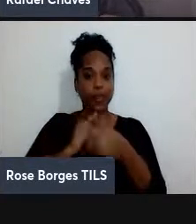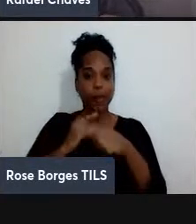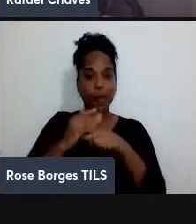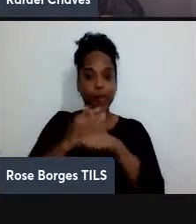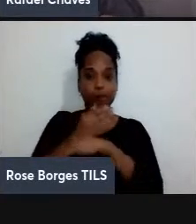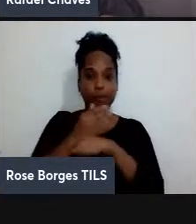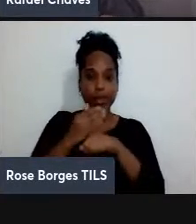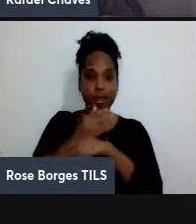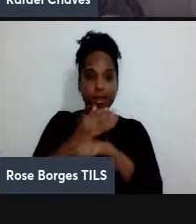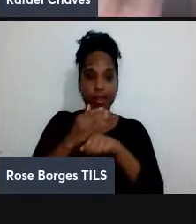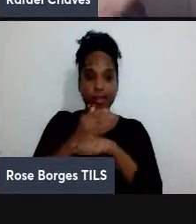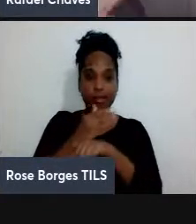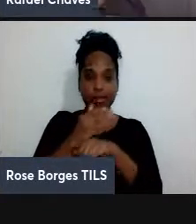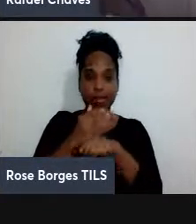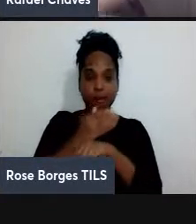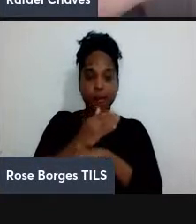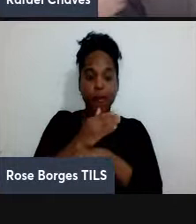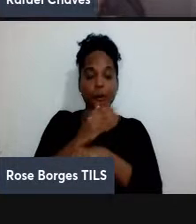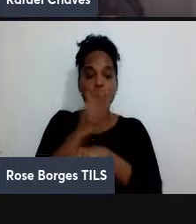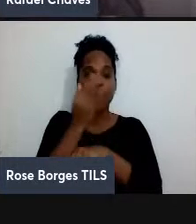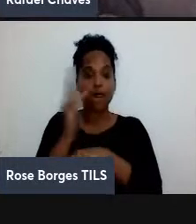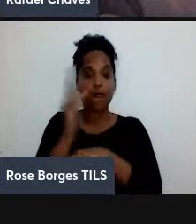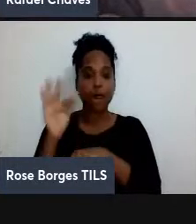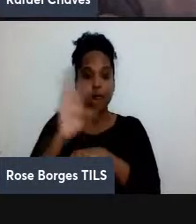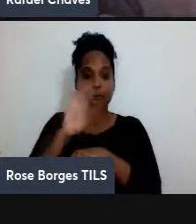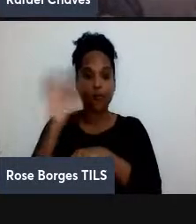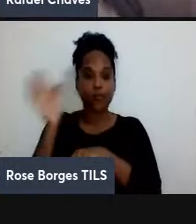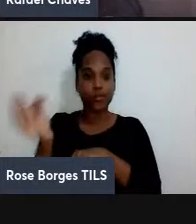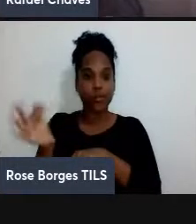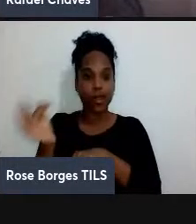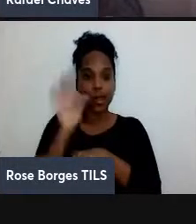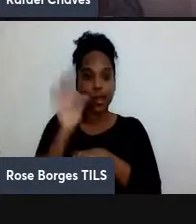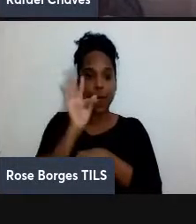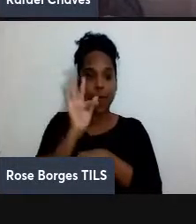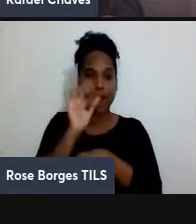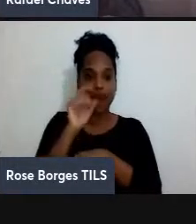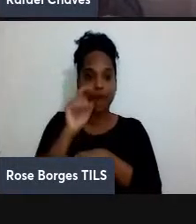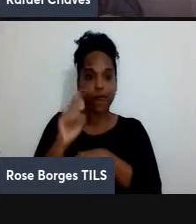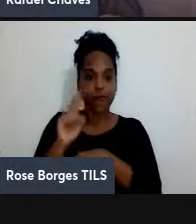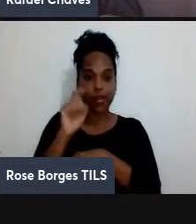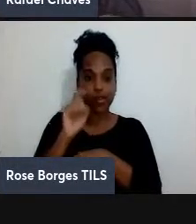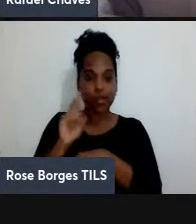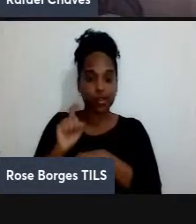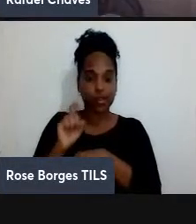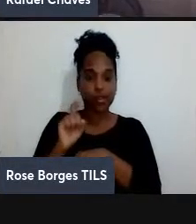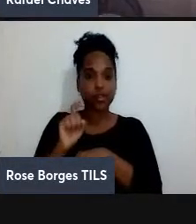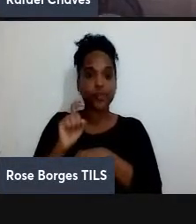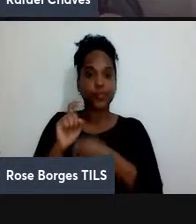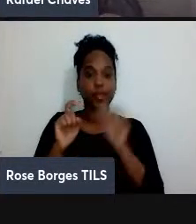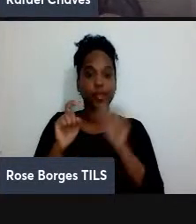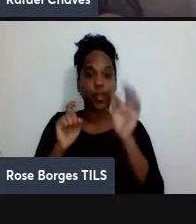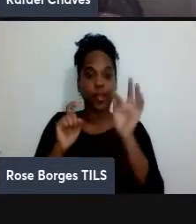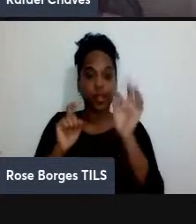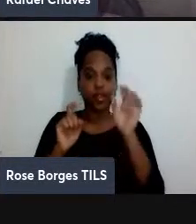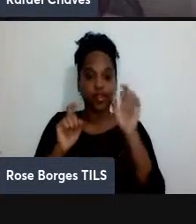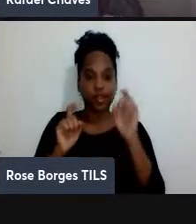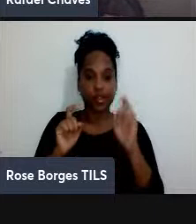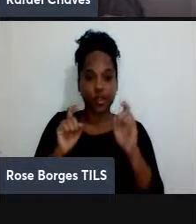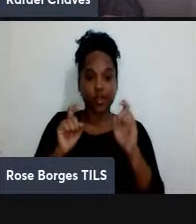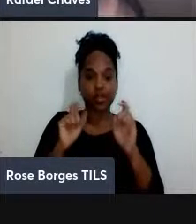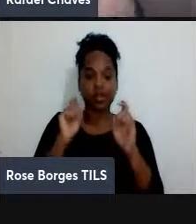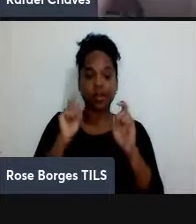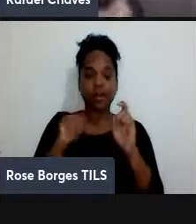função f de x x seria vamos dizer assim os dados de entrada e f de x seria a função